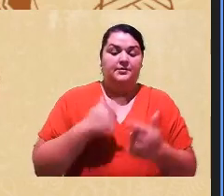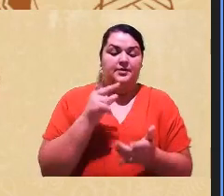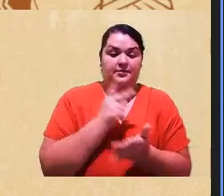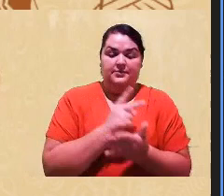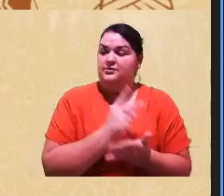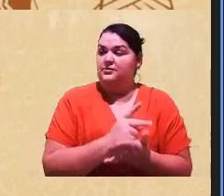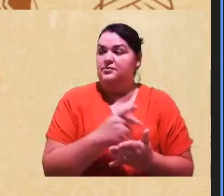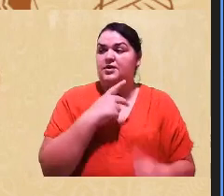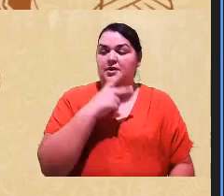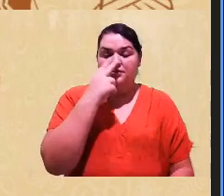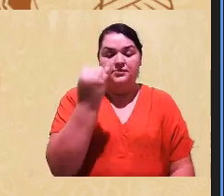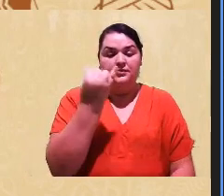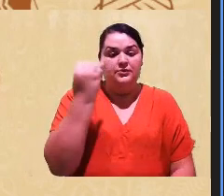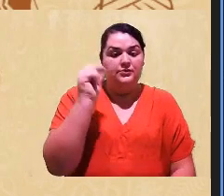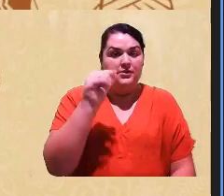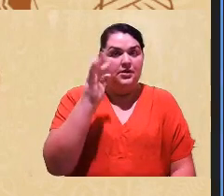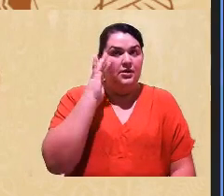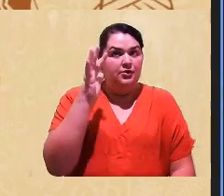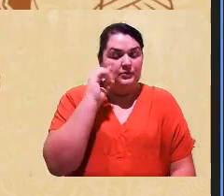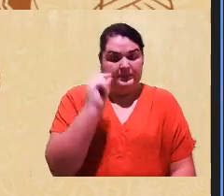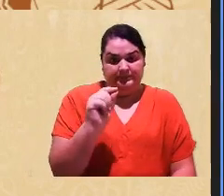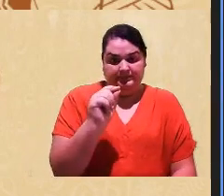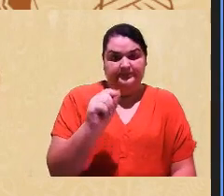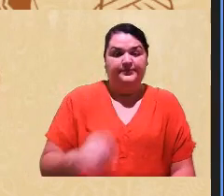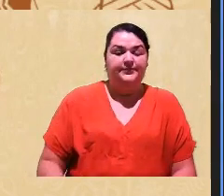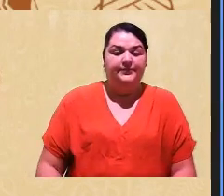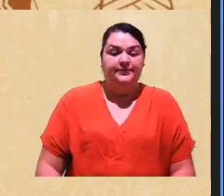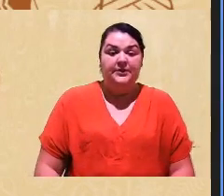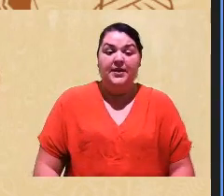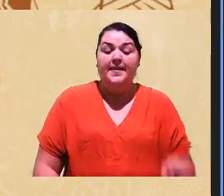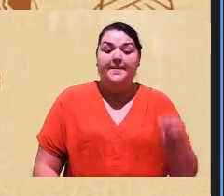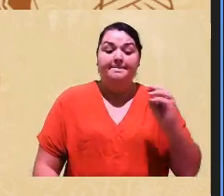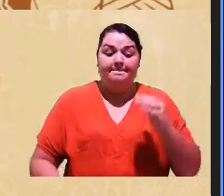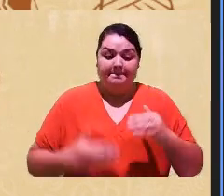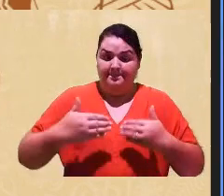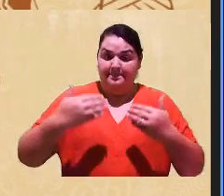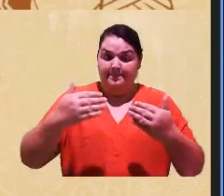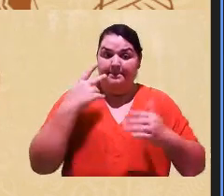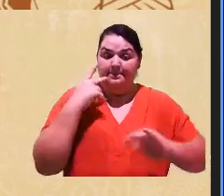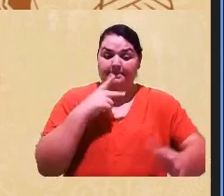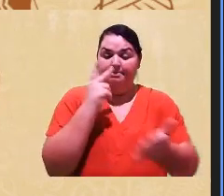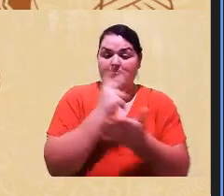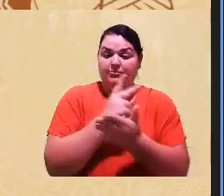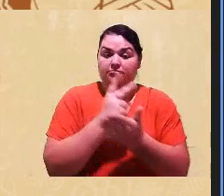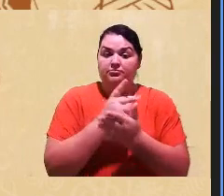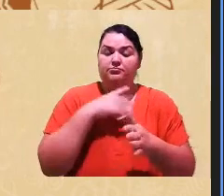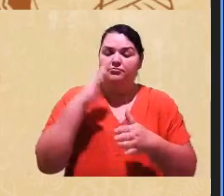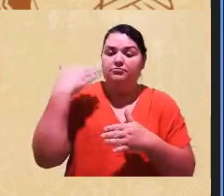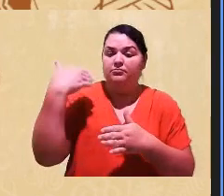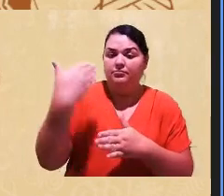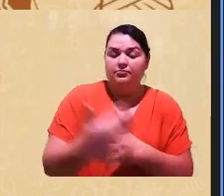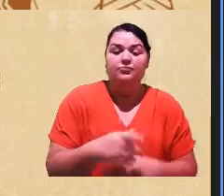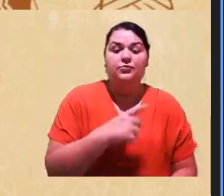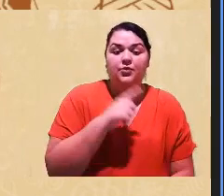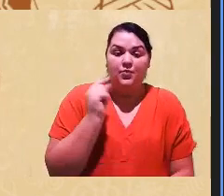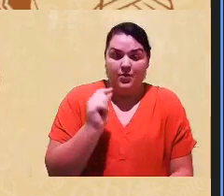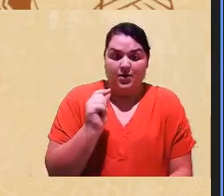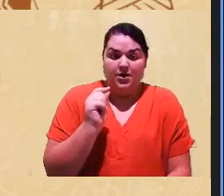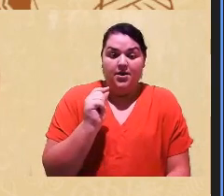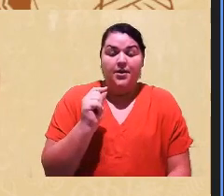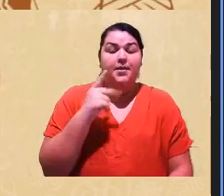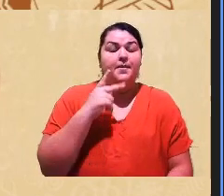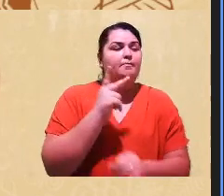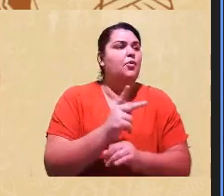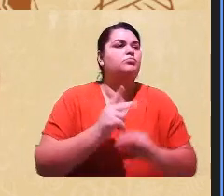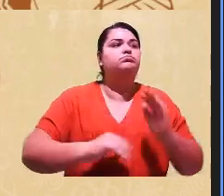muito importante refletir sobre isso. Então, do método do que eu fui observando ao longo desse tempo, sempre o que que eu procurei